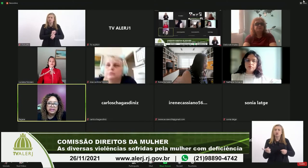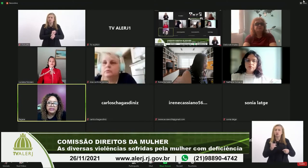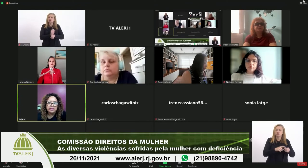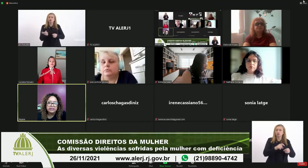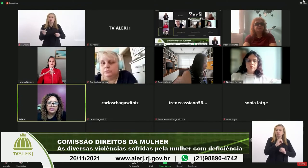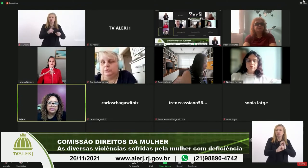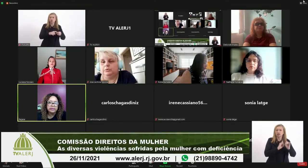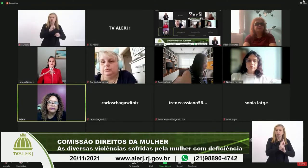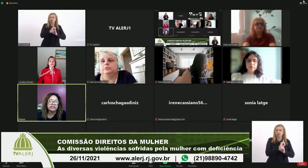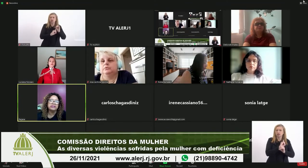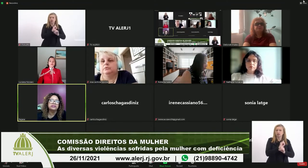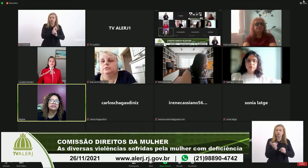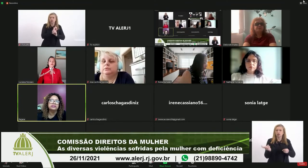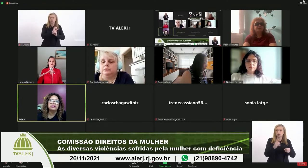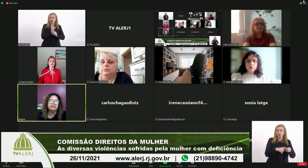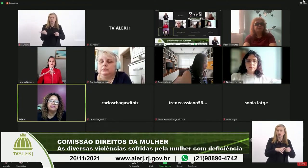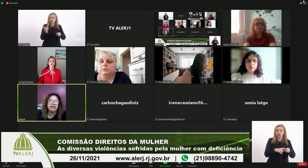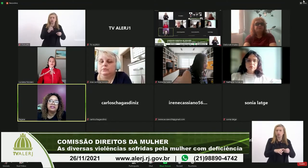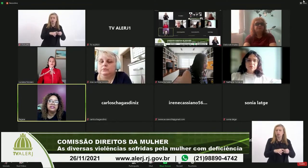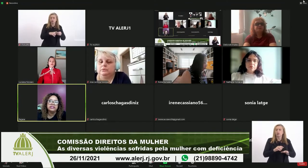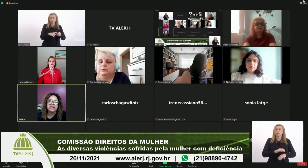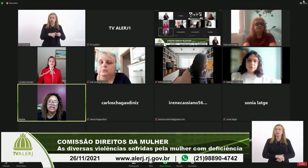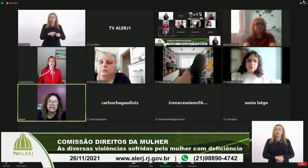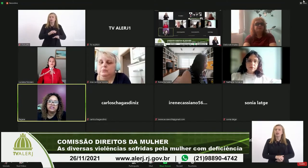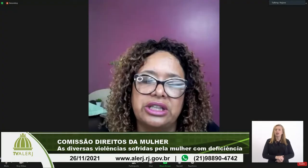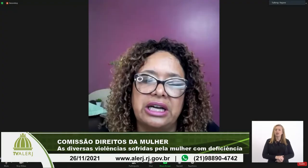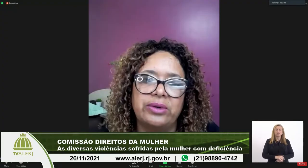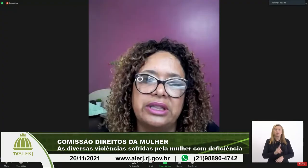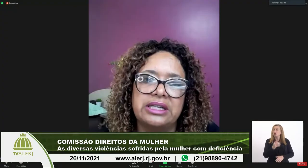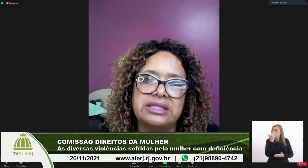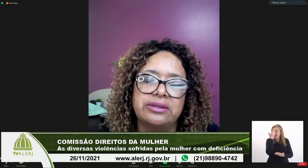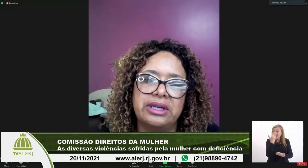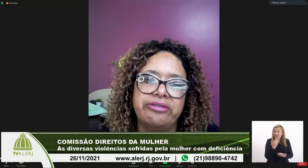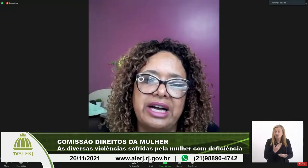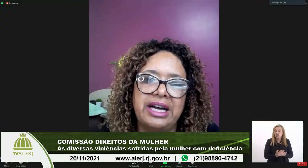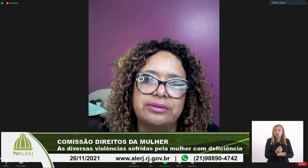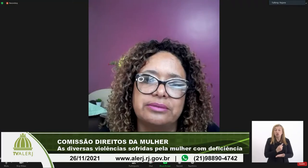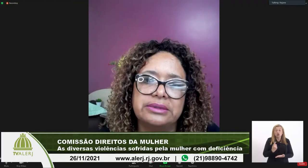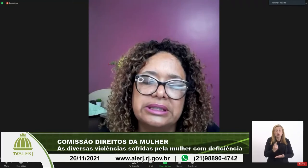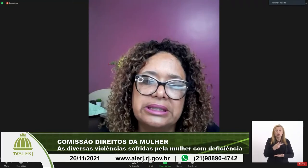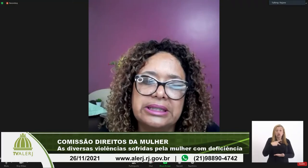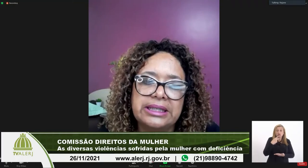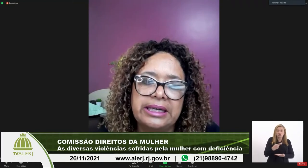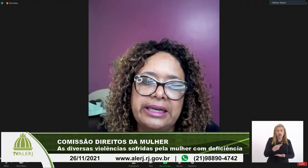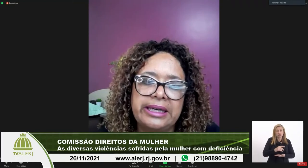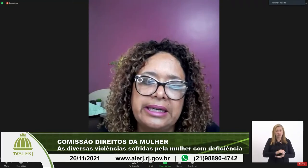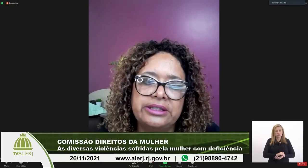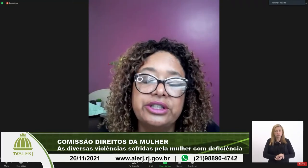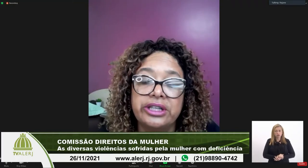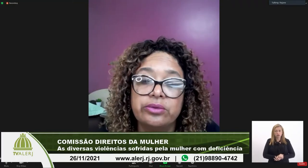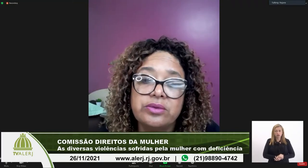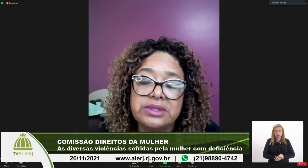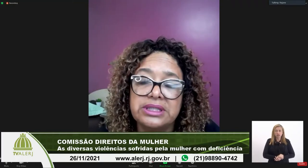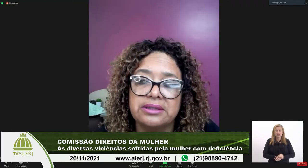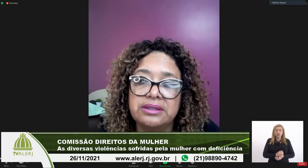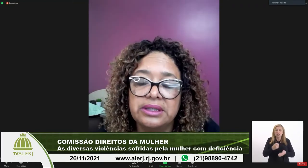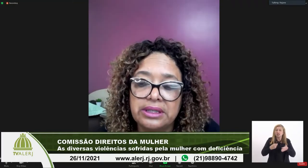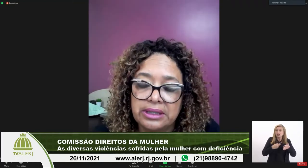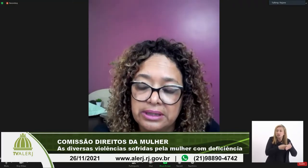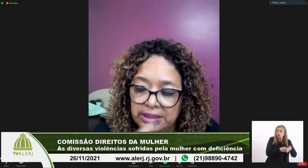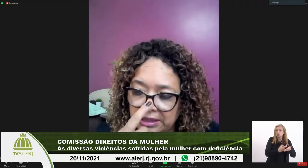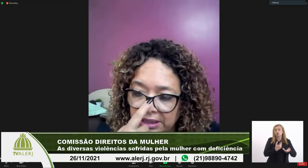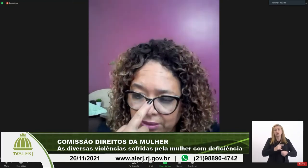voltei voltei desacreditar o que está sendo levado de denúncia